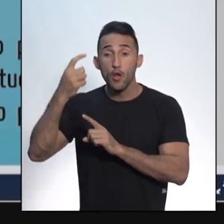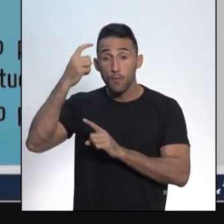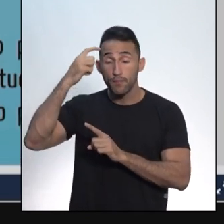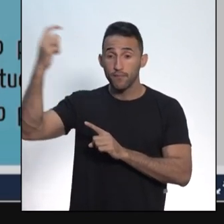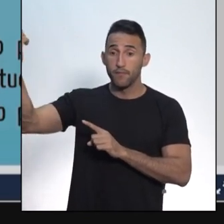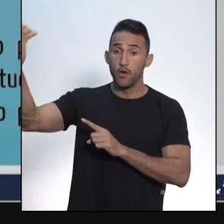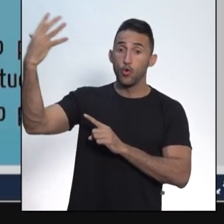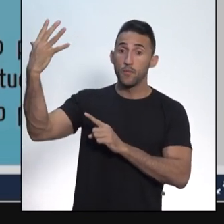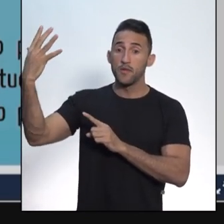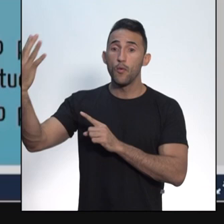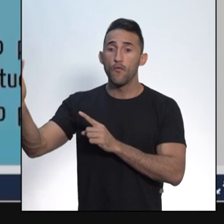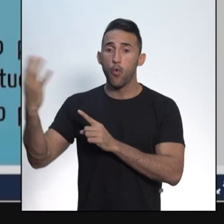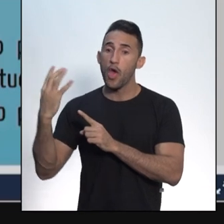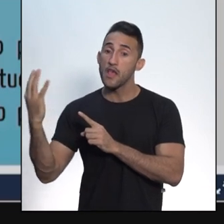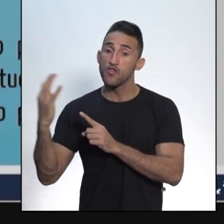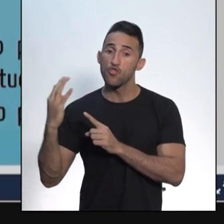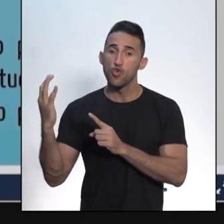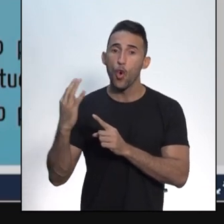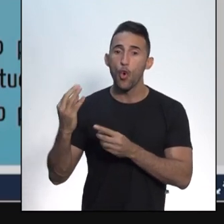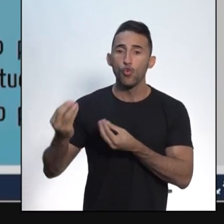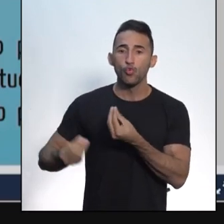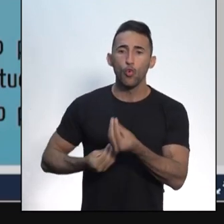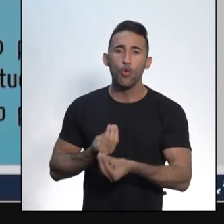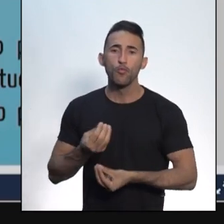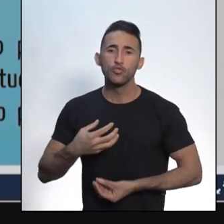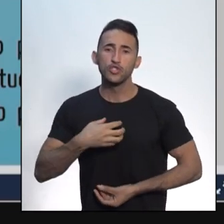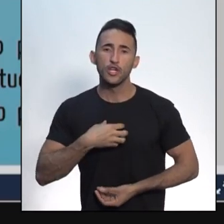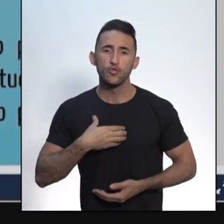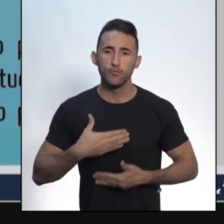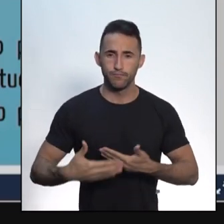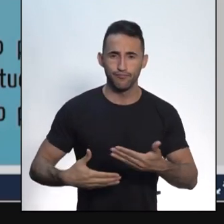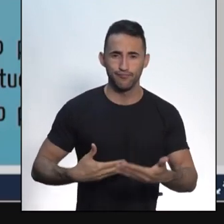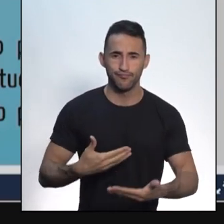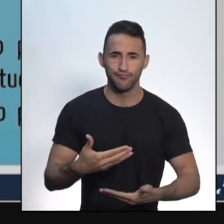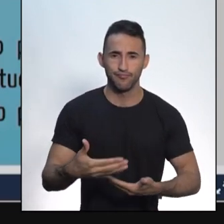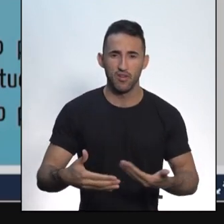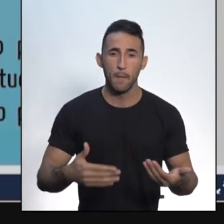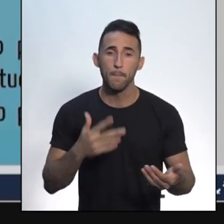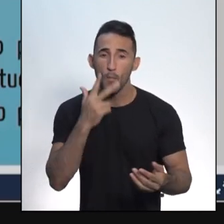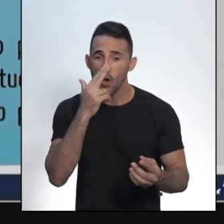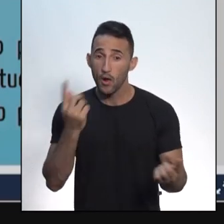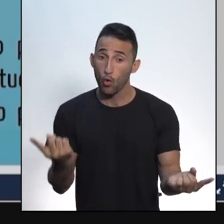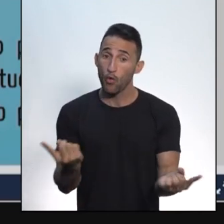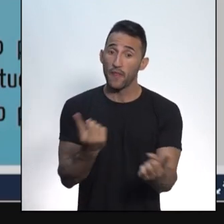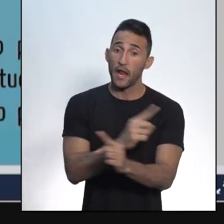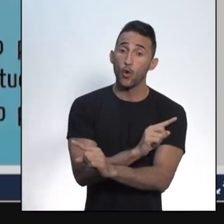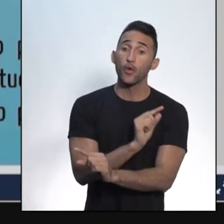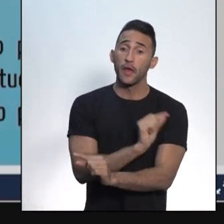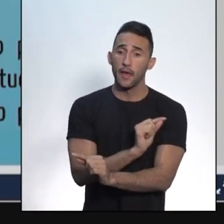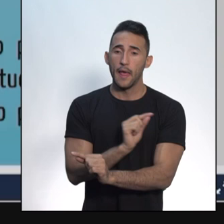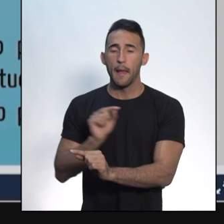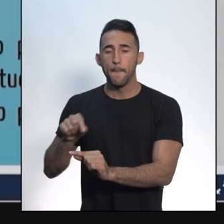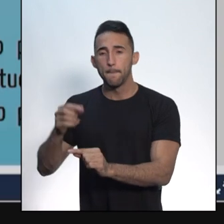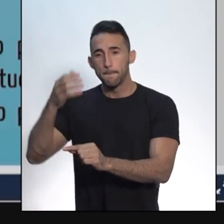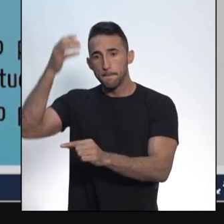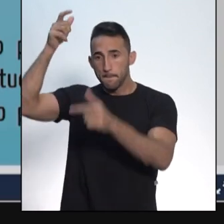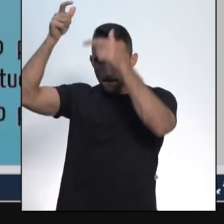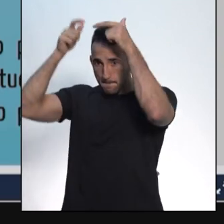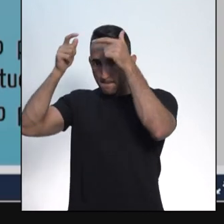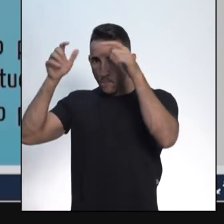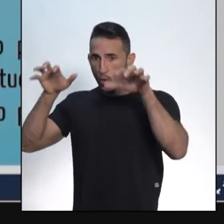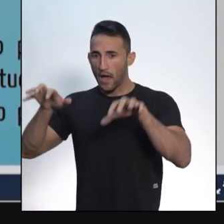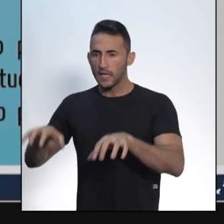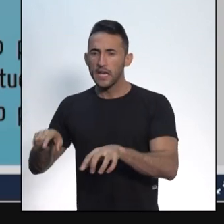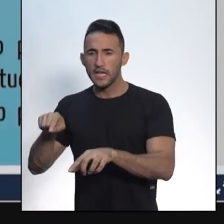significou uma forma de governo contrária, oposta à monarquia. Mais especificamente, a